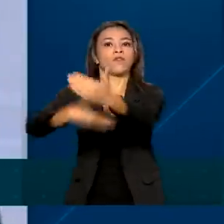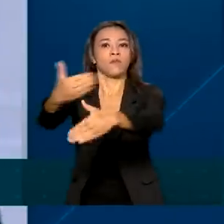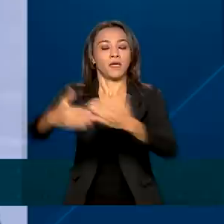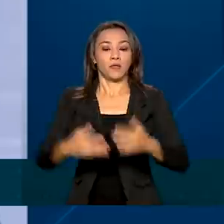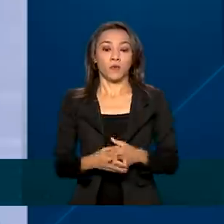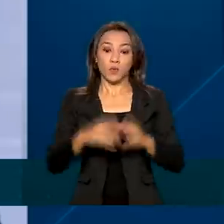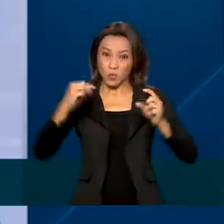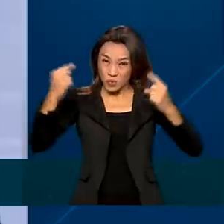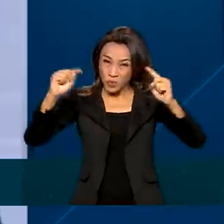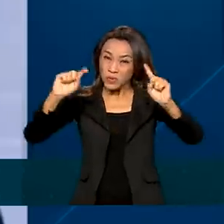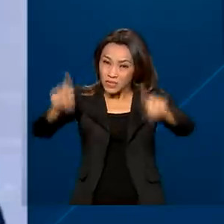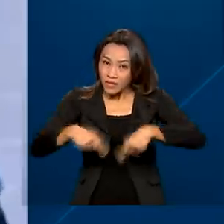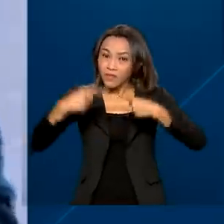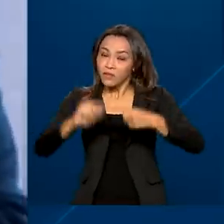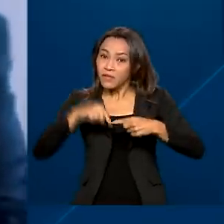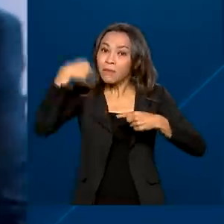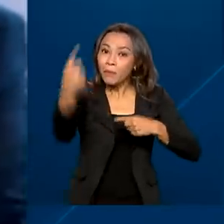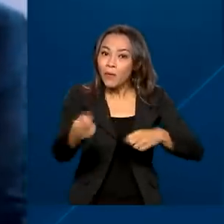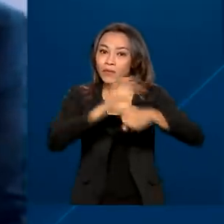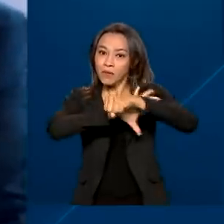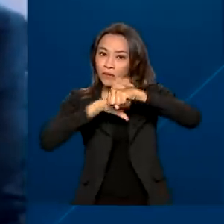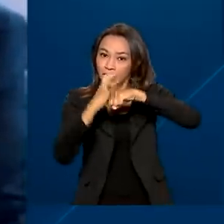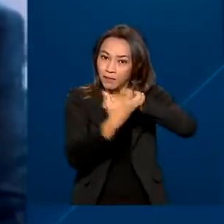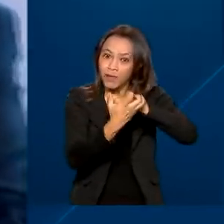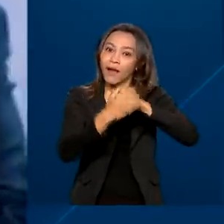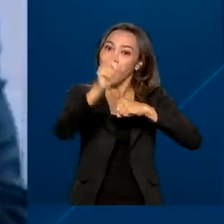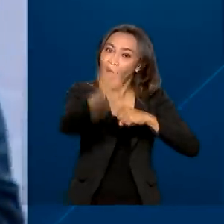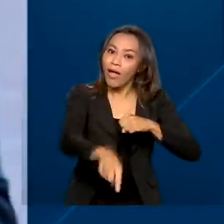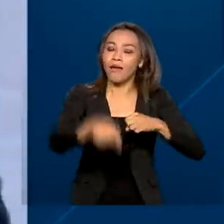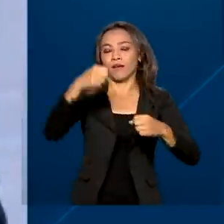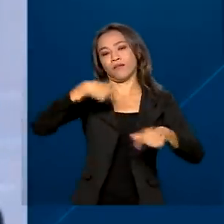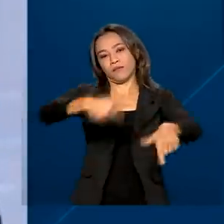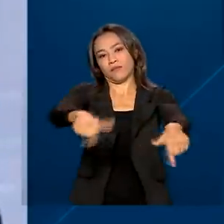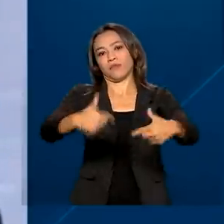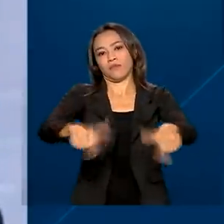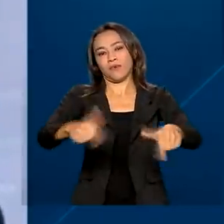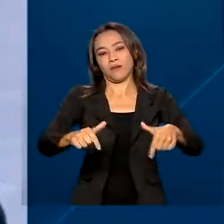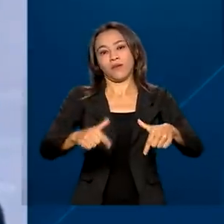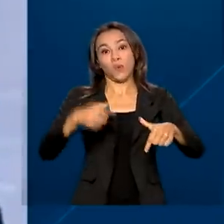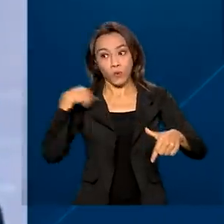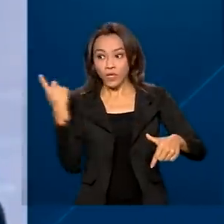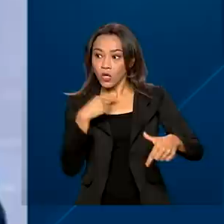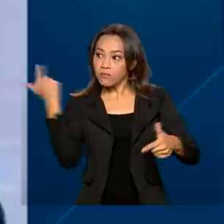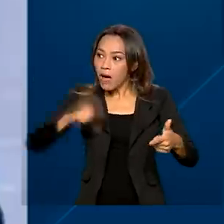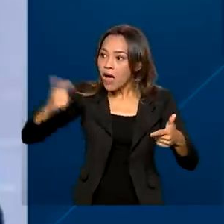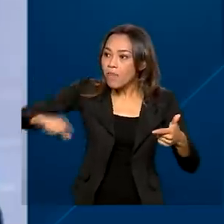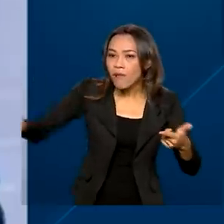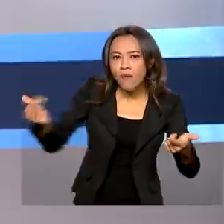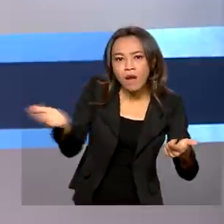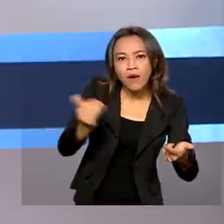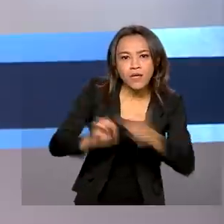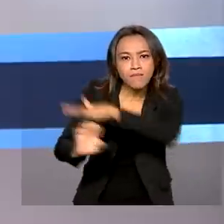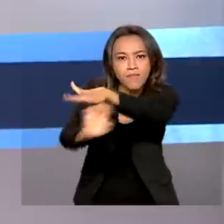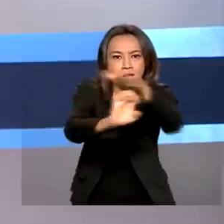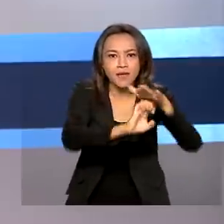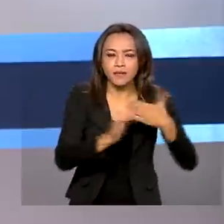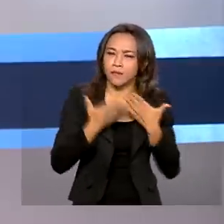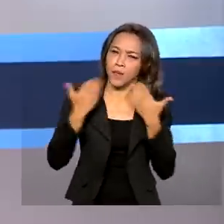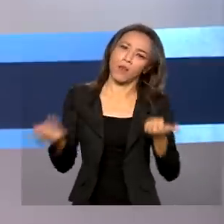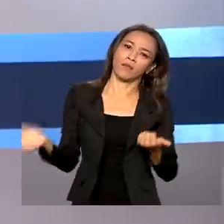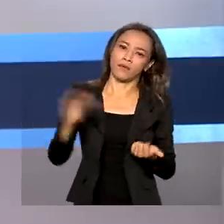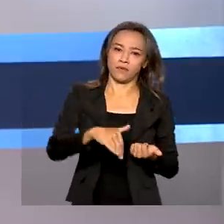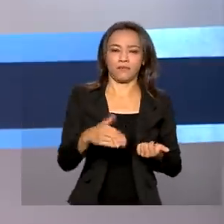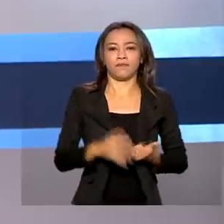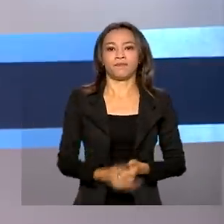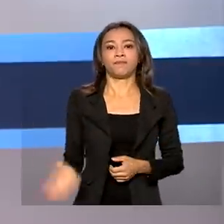-pandemia vai ser o desafio do emprego. Então, aquilo que a gente tiver de capacidade de trazer de investimento, a gente tem que trazer. A